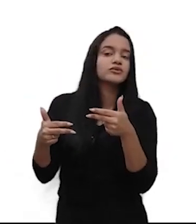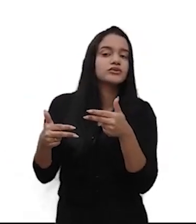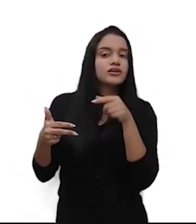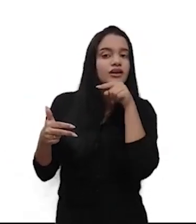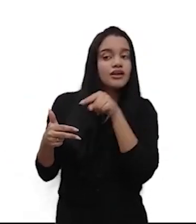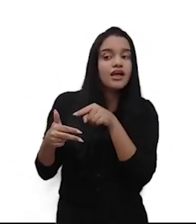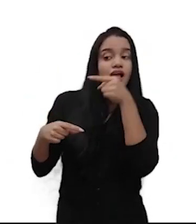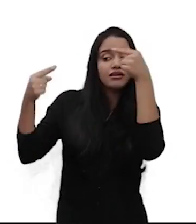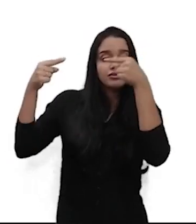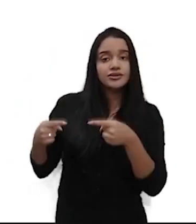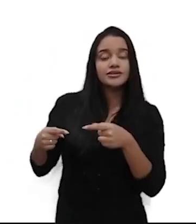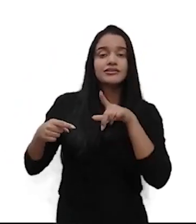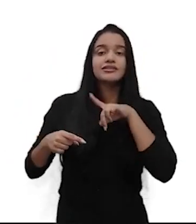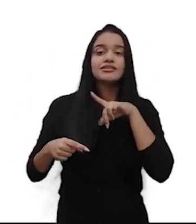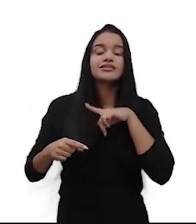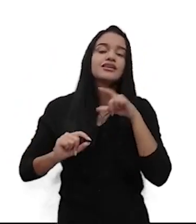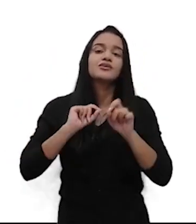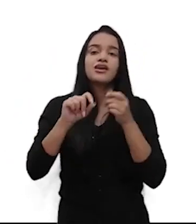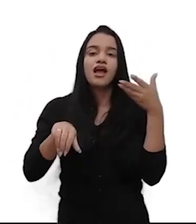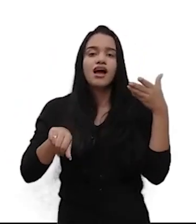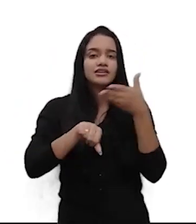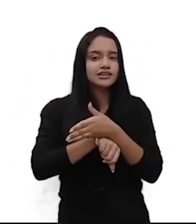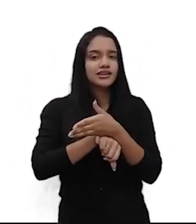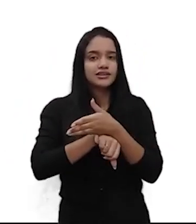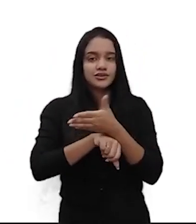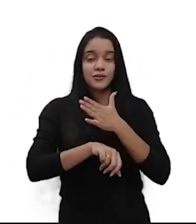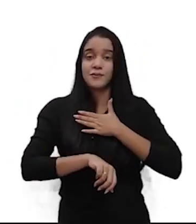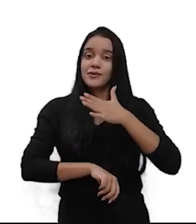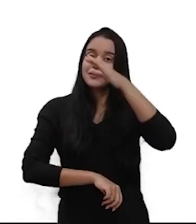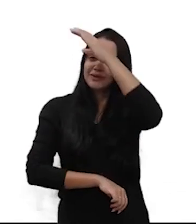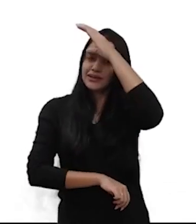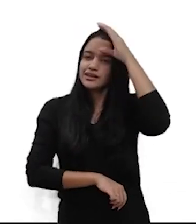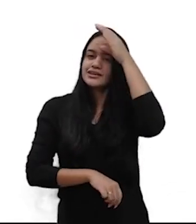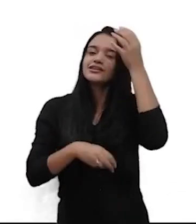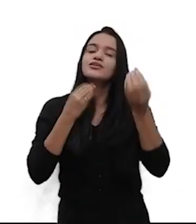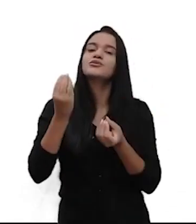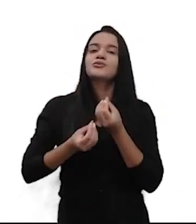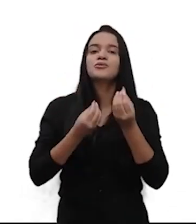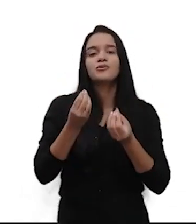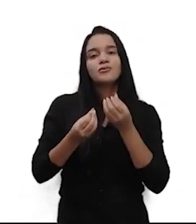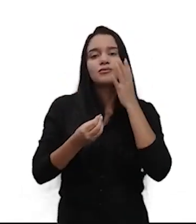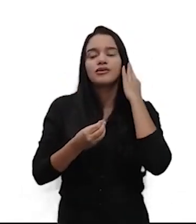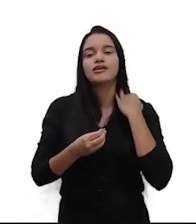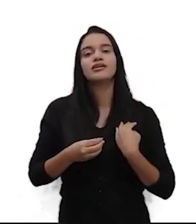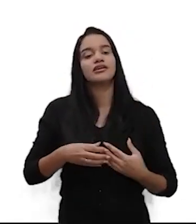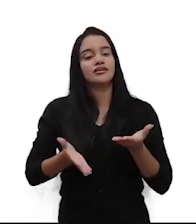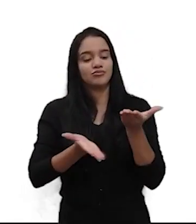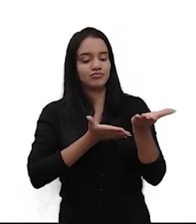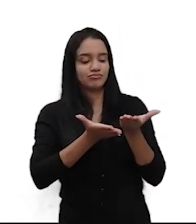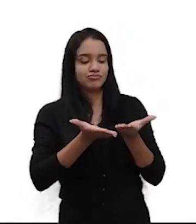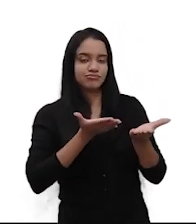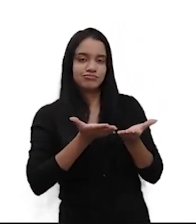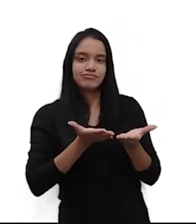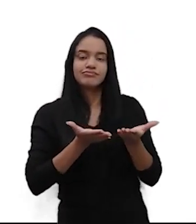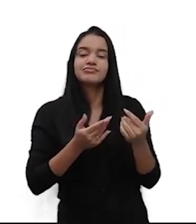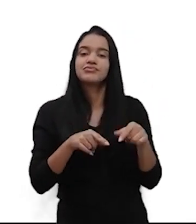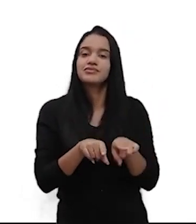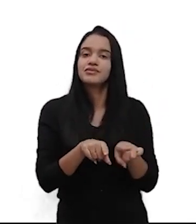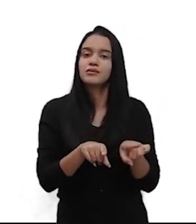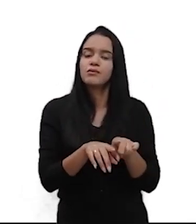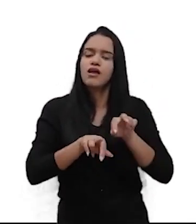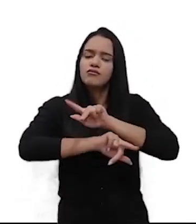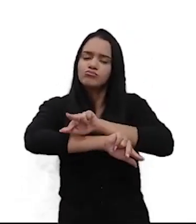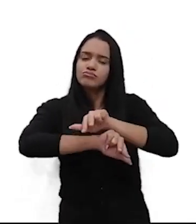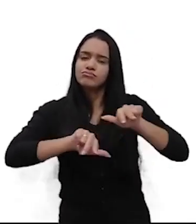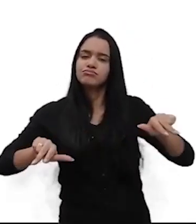produto concorrente, ele tem acesso ao meu cliente e como é que ele é atendido diante de uma vasta variedade